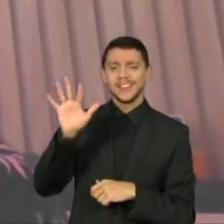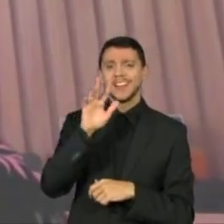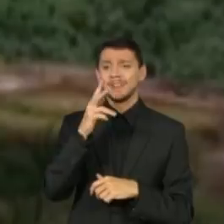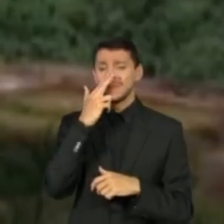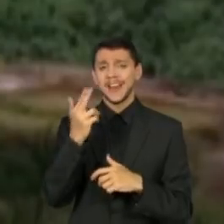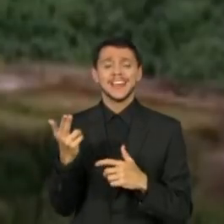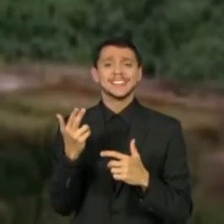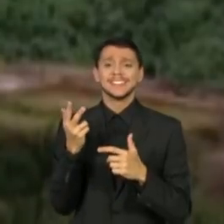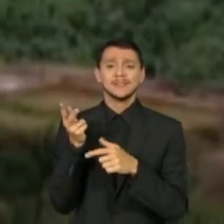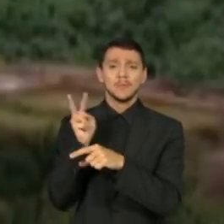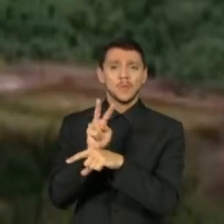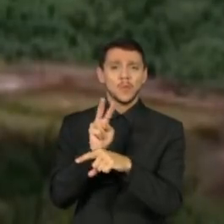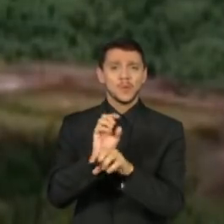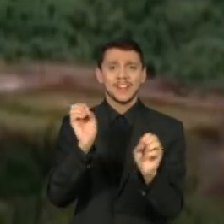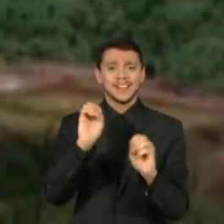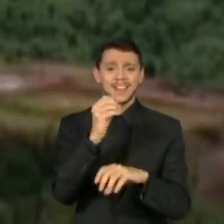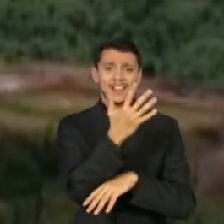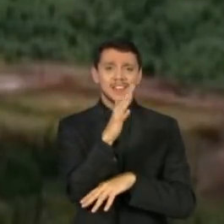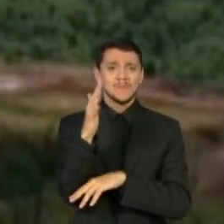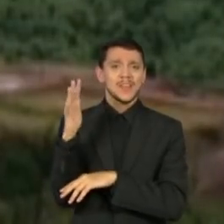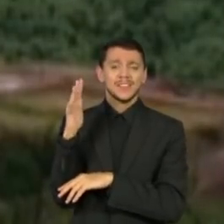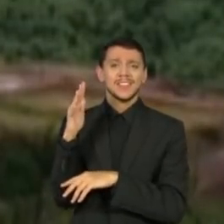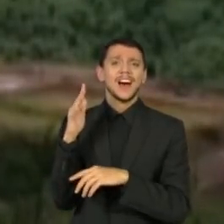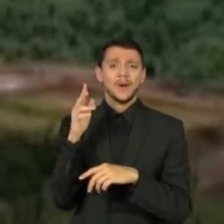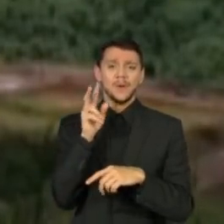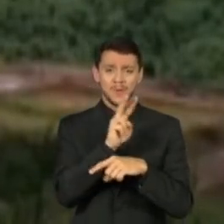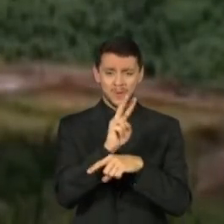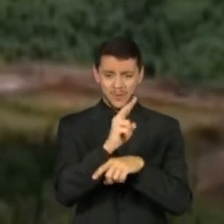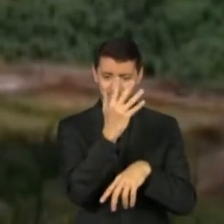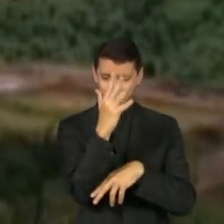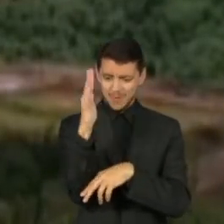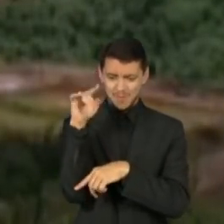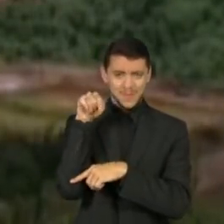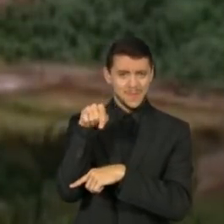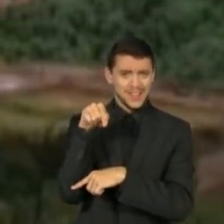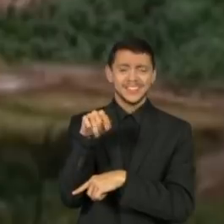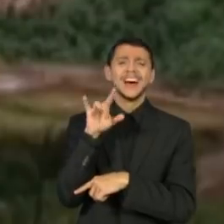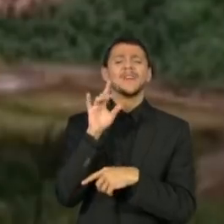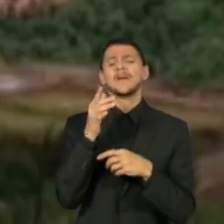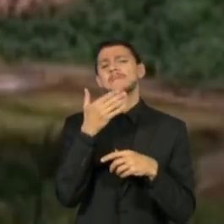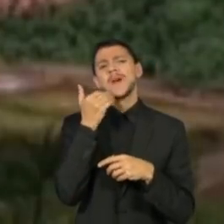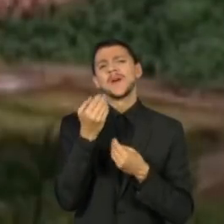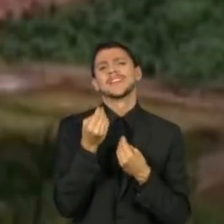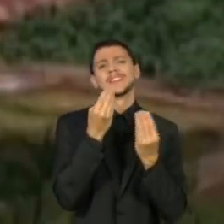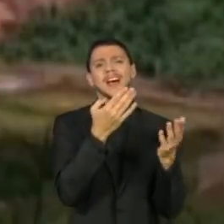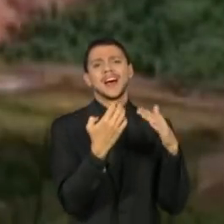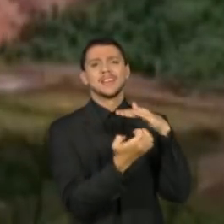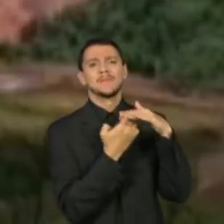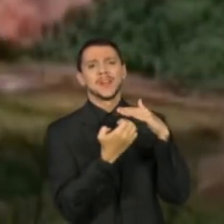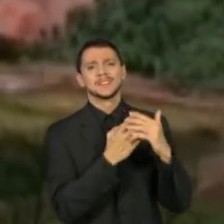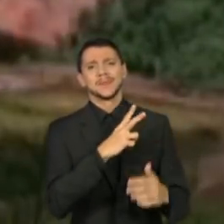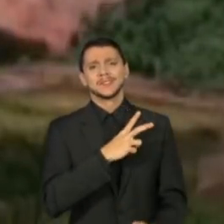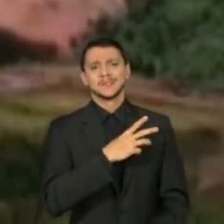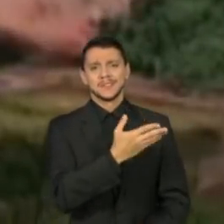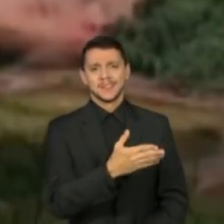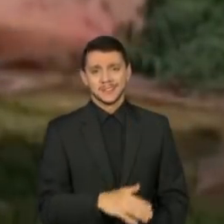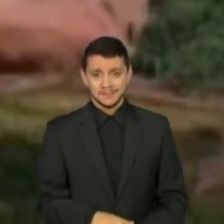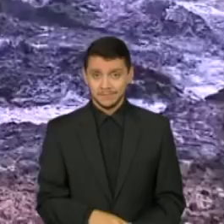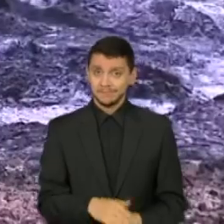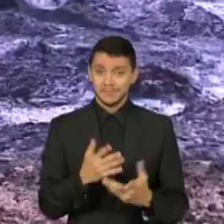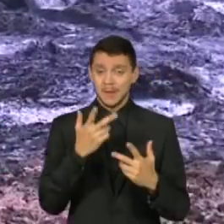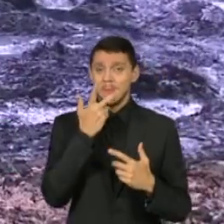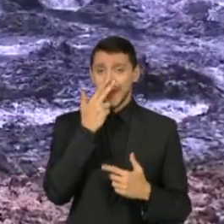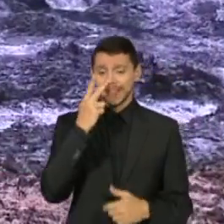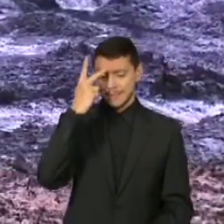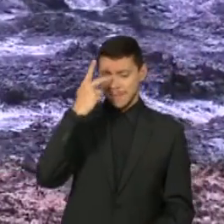licenciamento ambiental, que deixa o licenciamento ambiental nas mãos das empresas. Uma ideia de autorregulação.